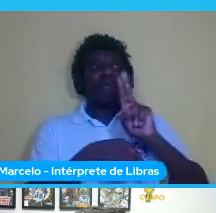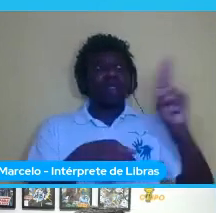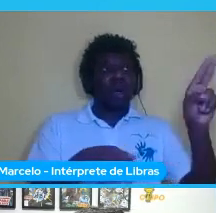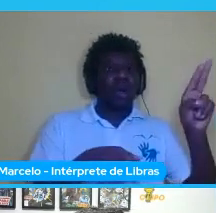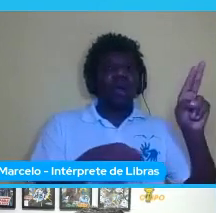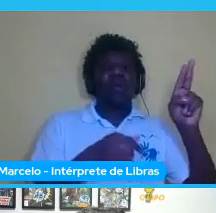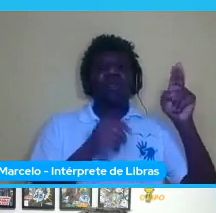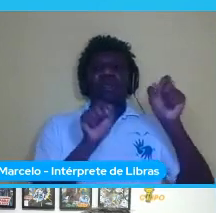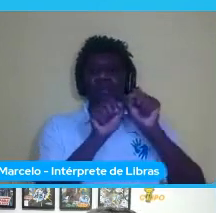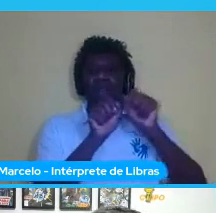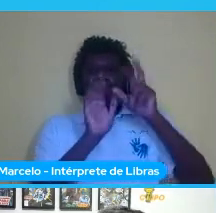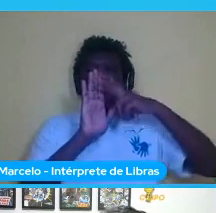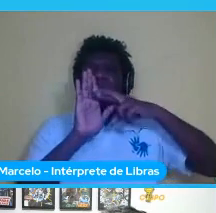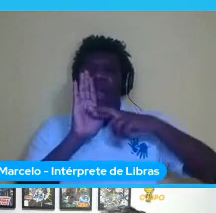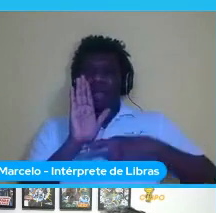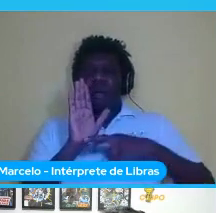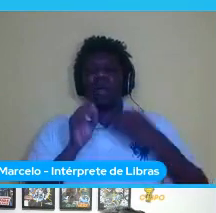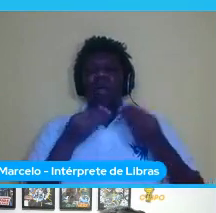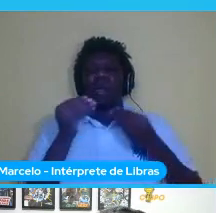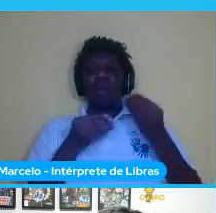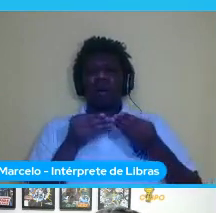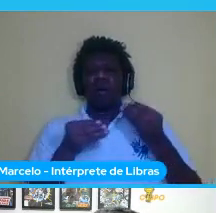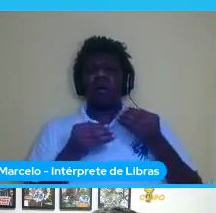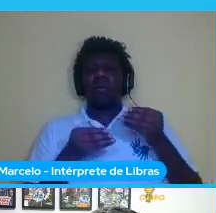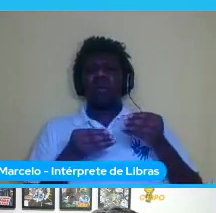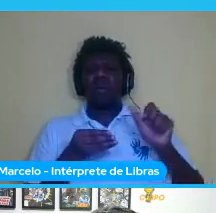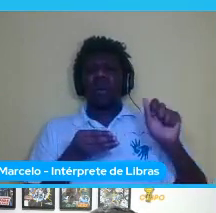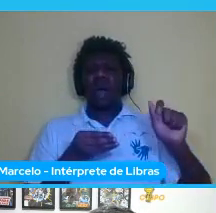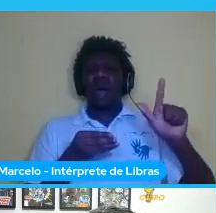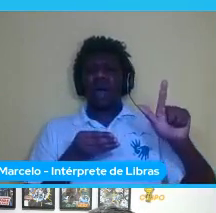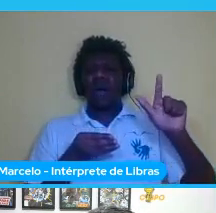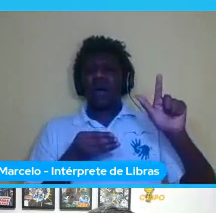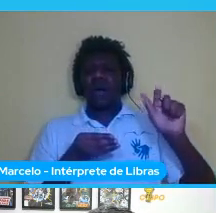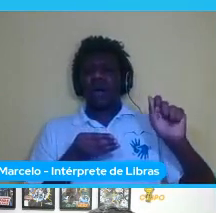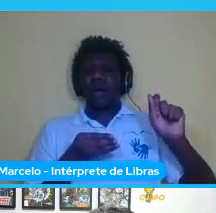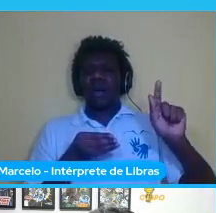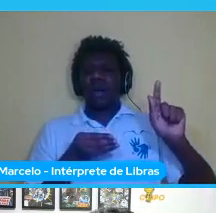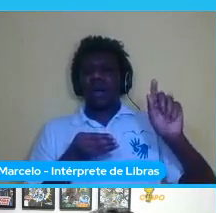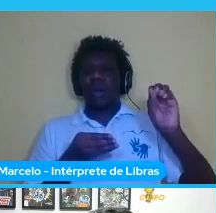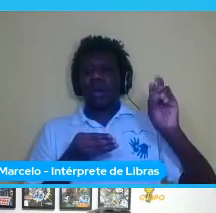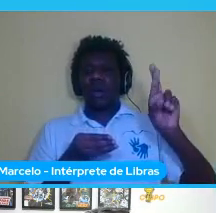que como algoritmos por exemplo de corte eles terminam